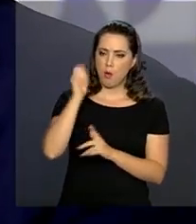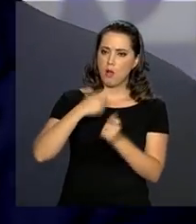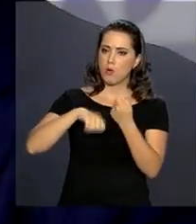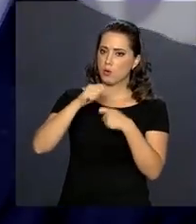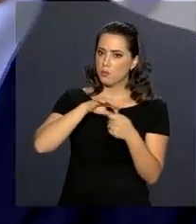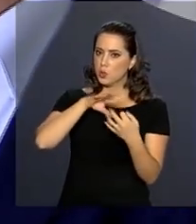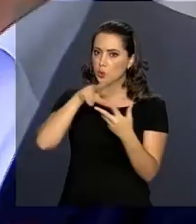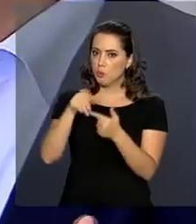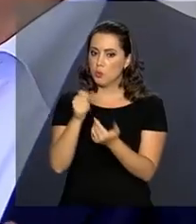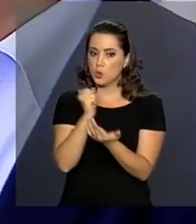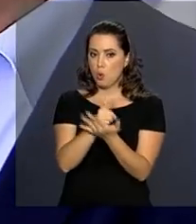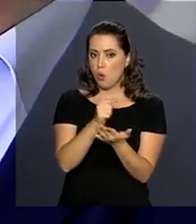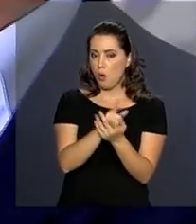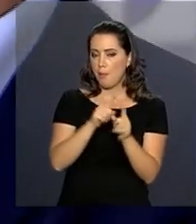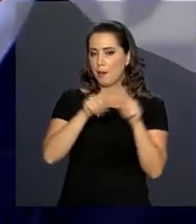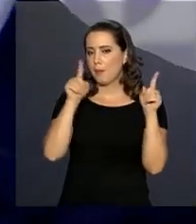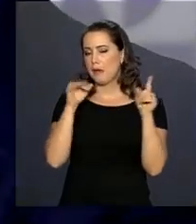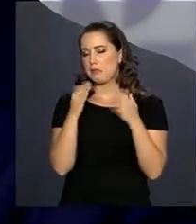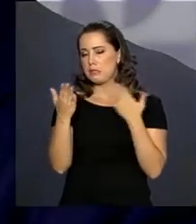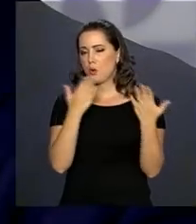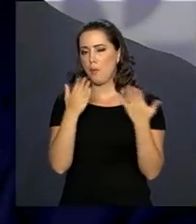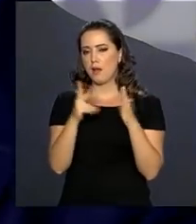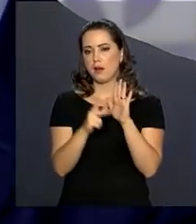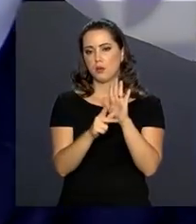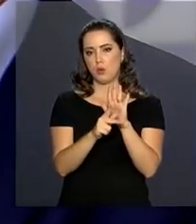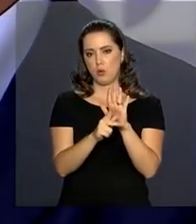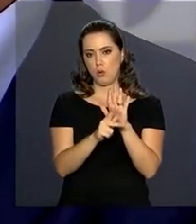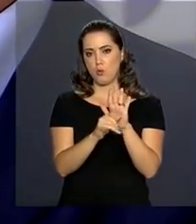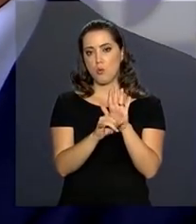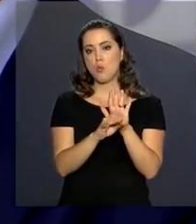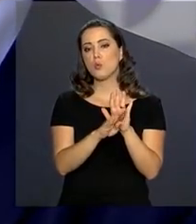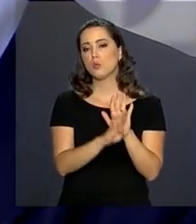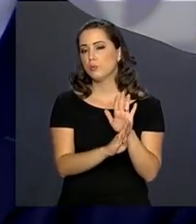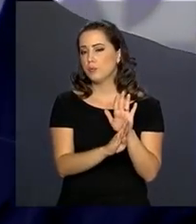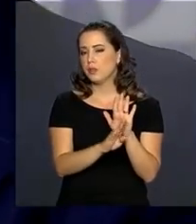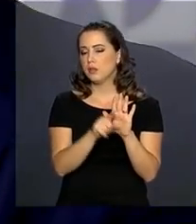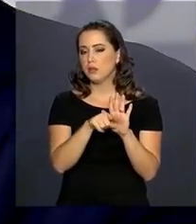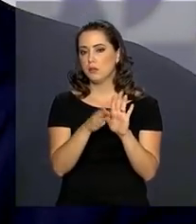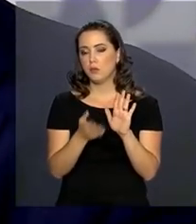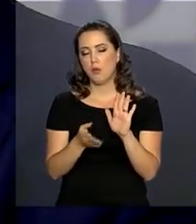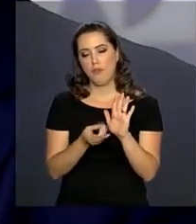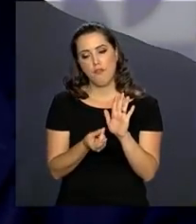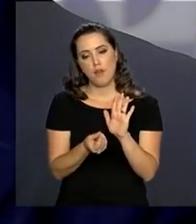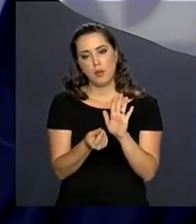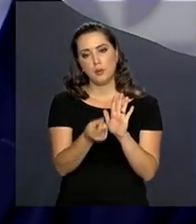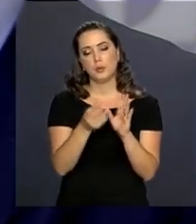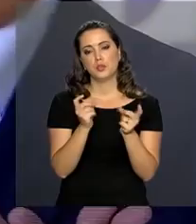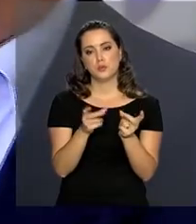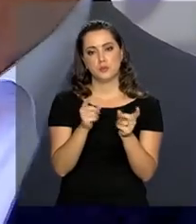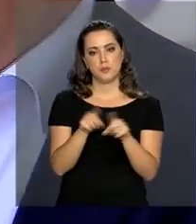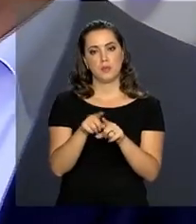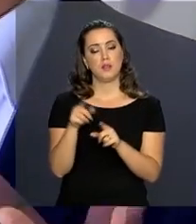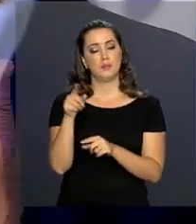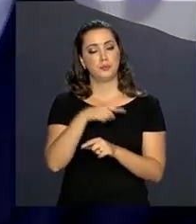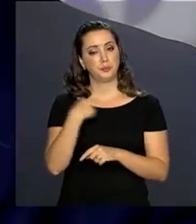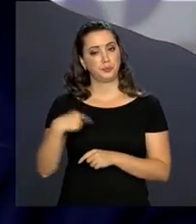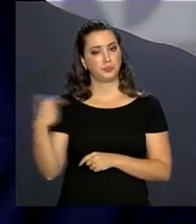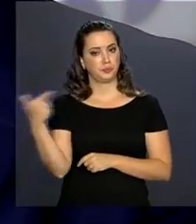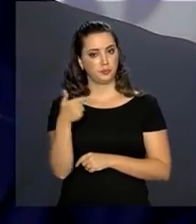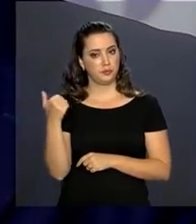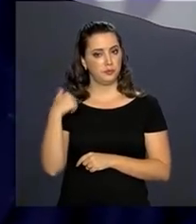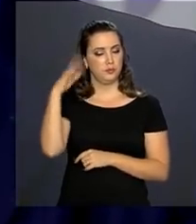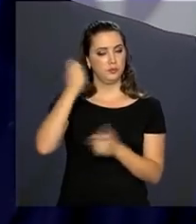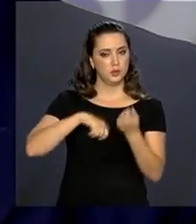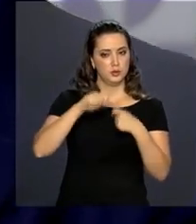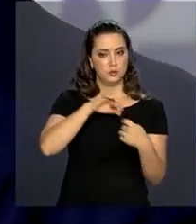economia do mundo, enquanto que se o critério usado for PIB a preços de mercado, a China é a segunda maior economia do